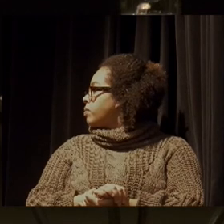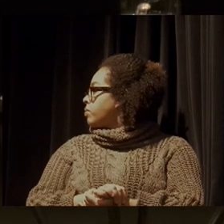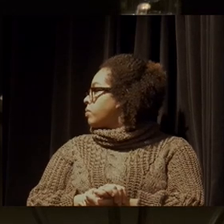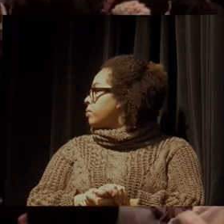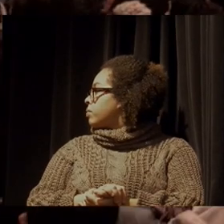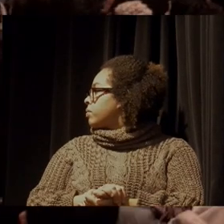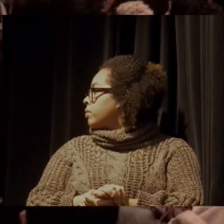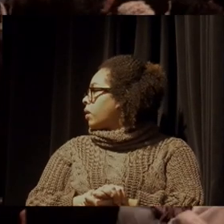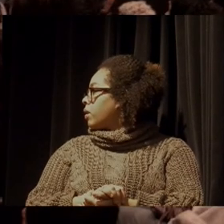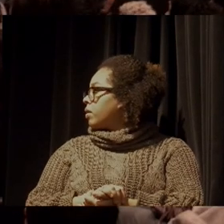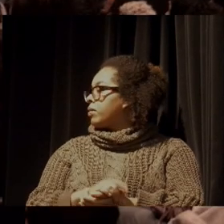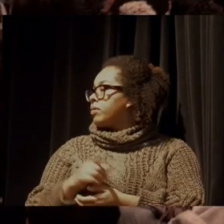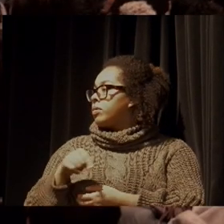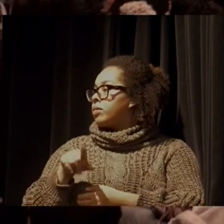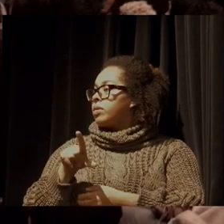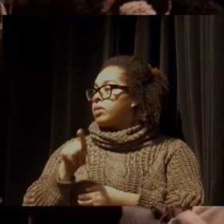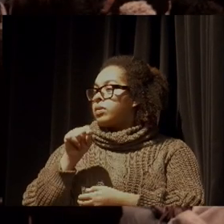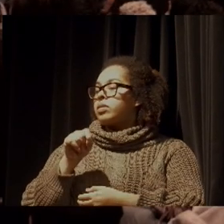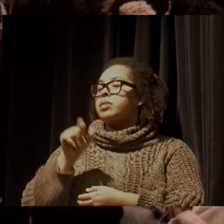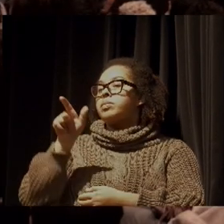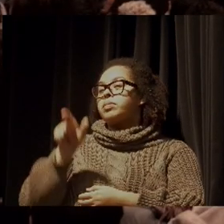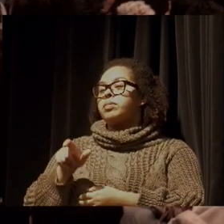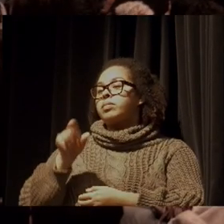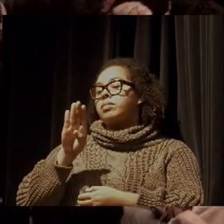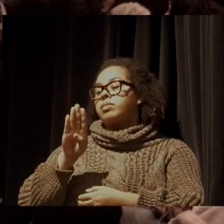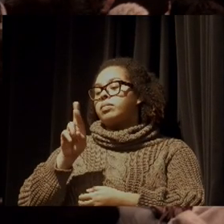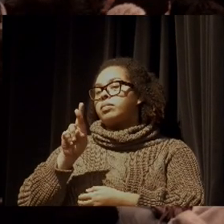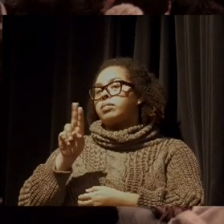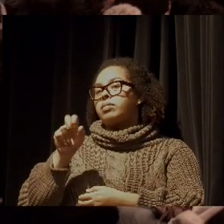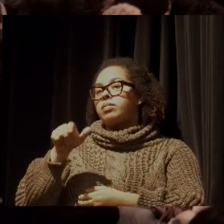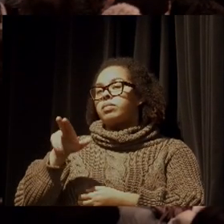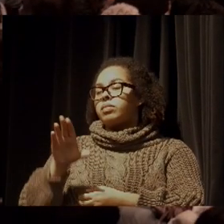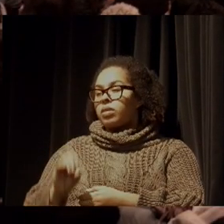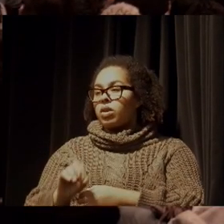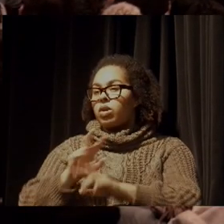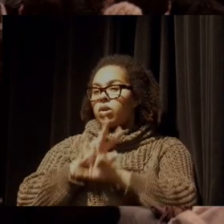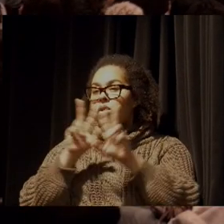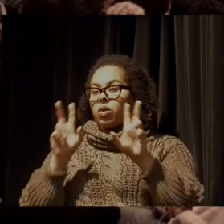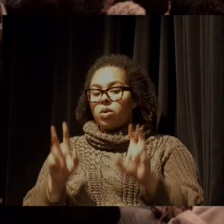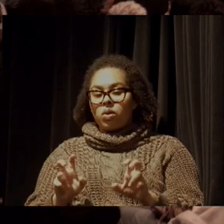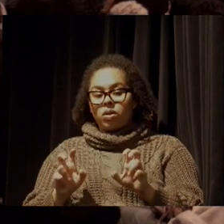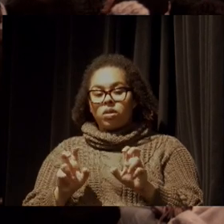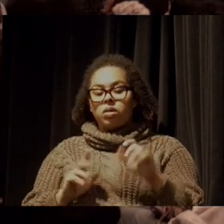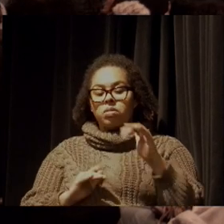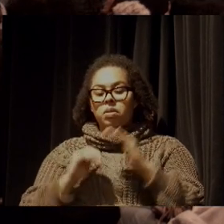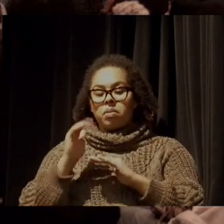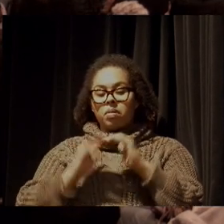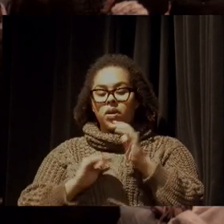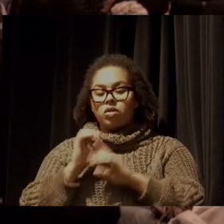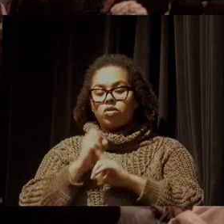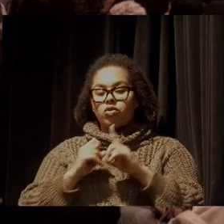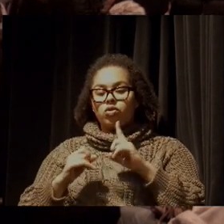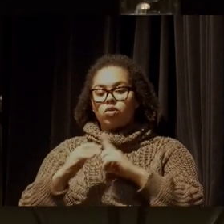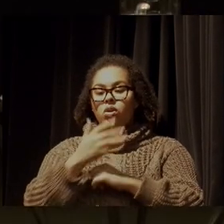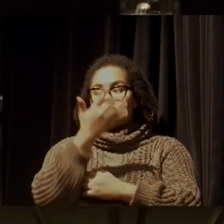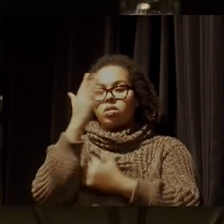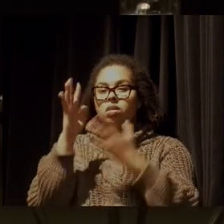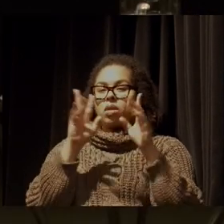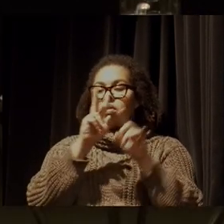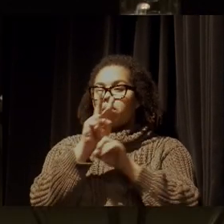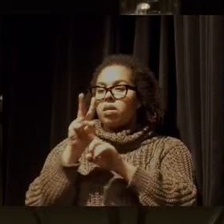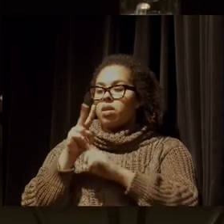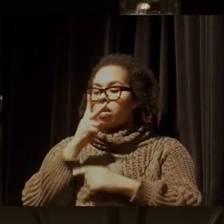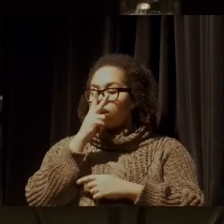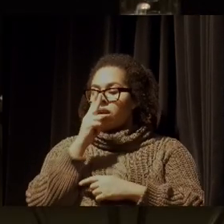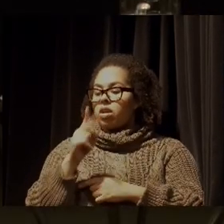escolhem como responder. Uma pergunta do Bruno, ele pergunta, em relação às práticas socioambientais, vocês não acham que as